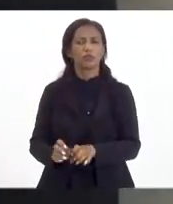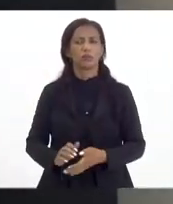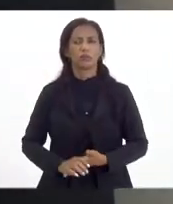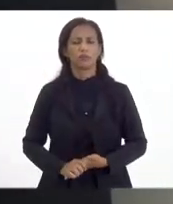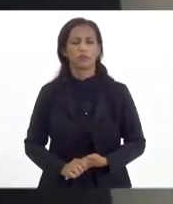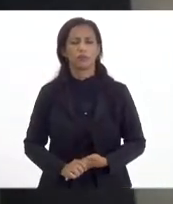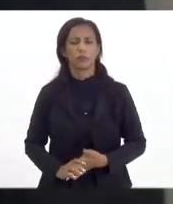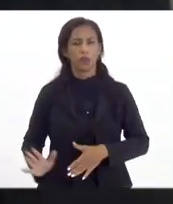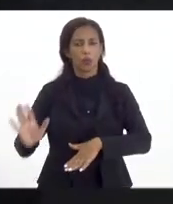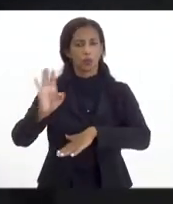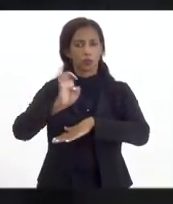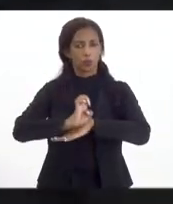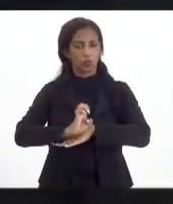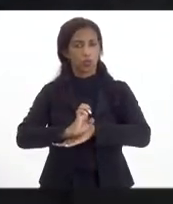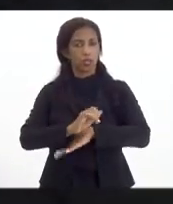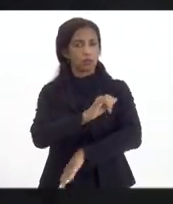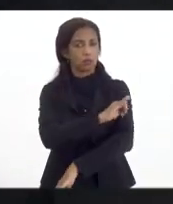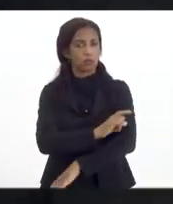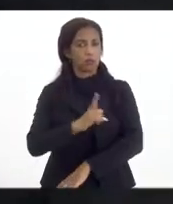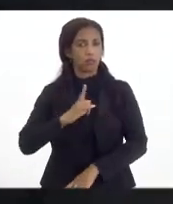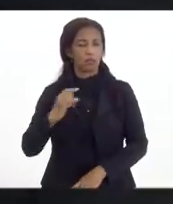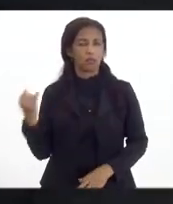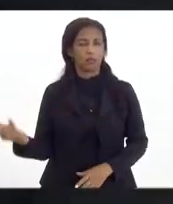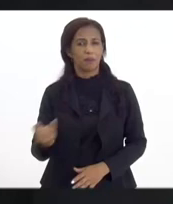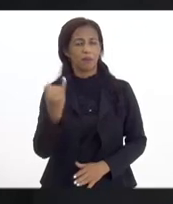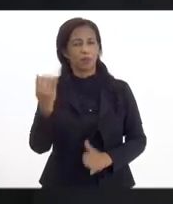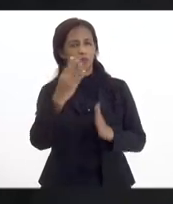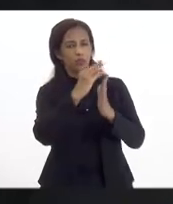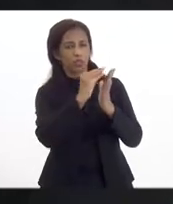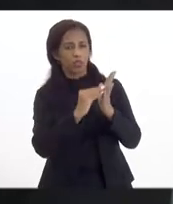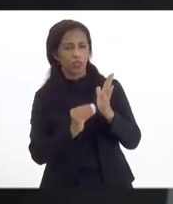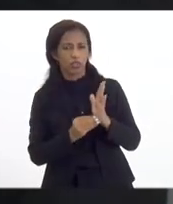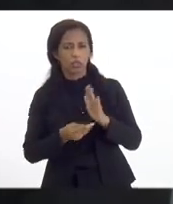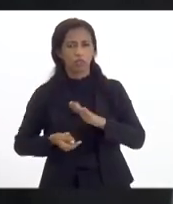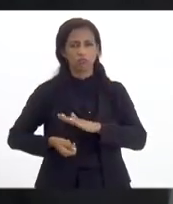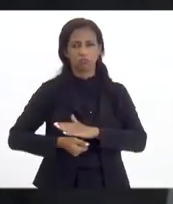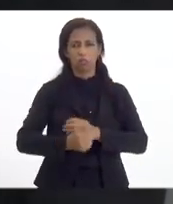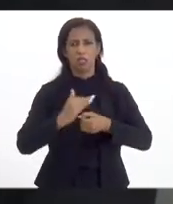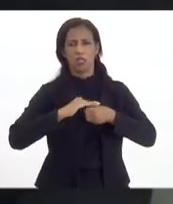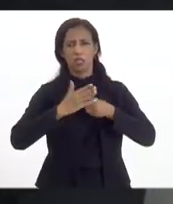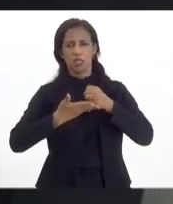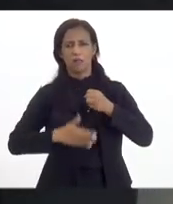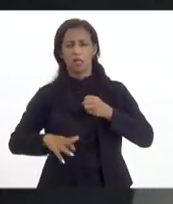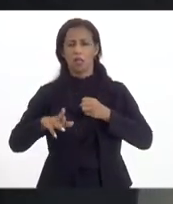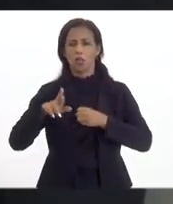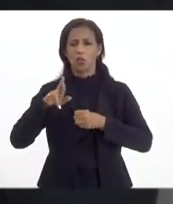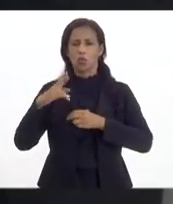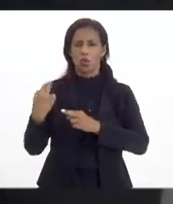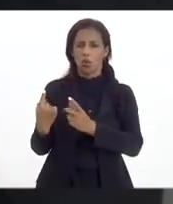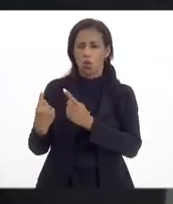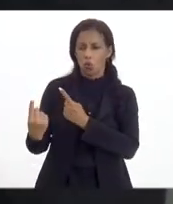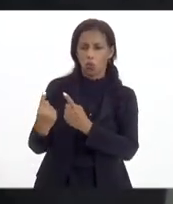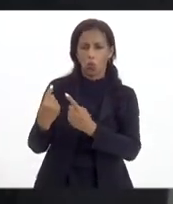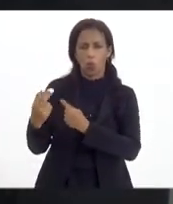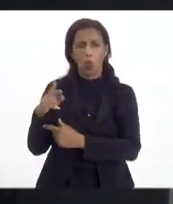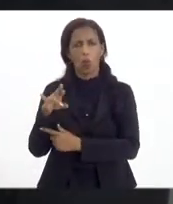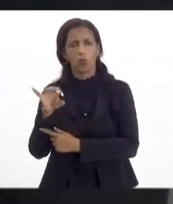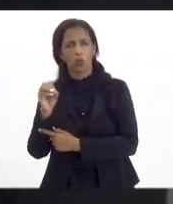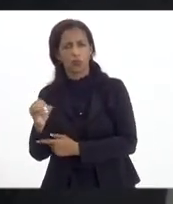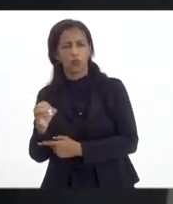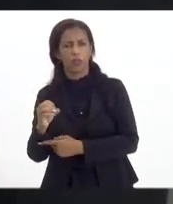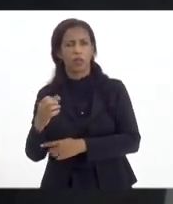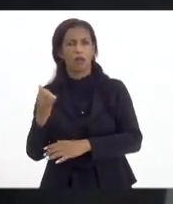O Estado do Rio possui uma importante agenda de investimentos em saneamento, rodovias, ferrovias, entre outros,